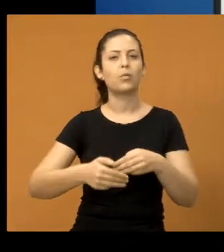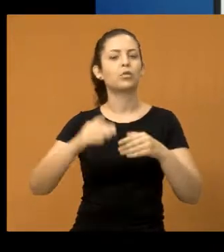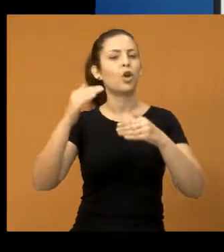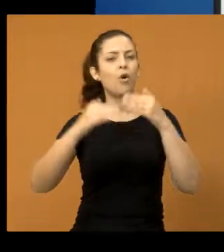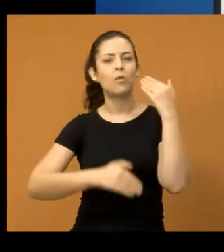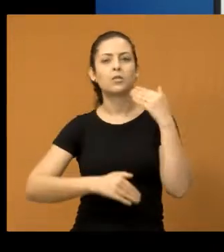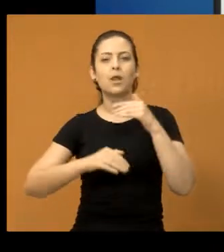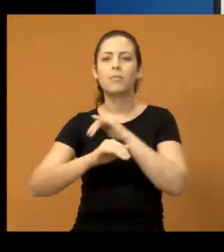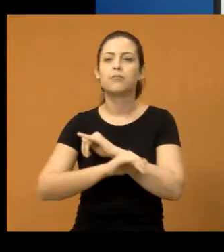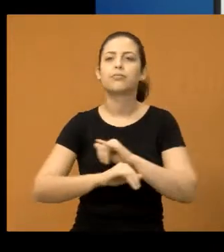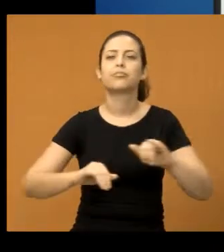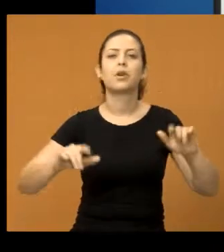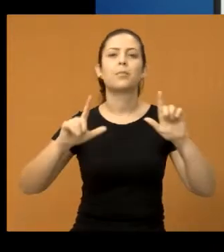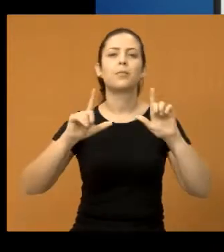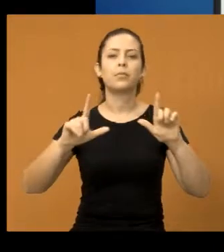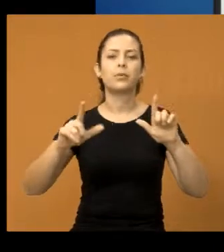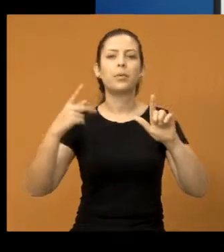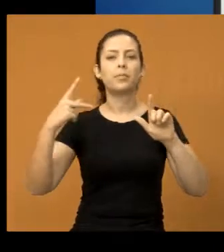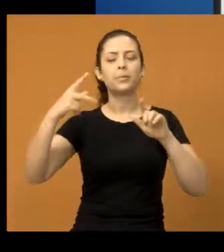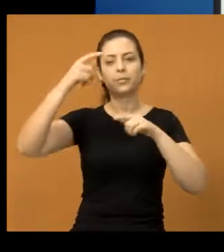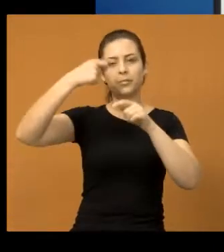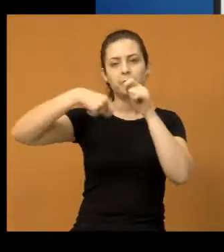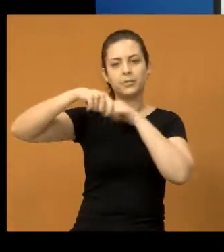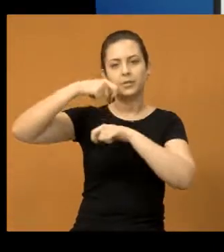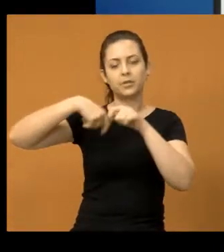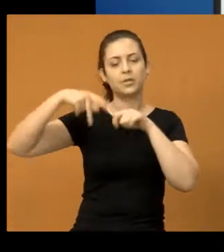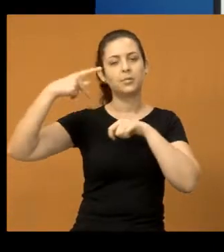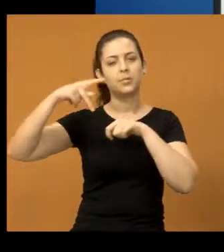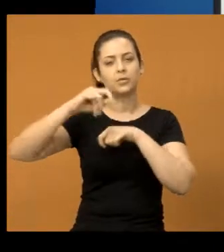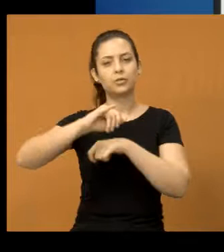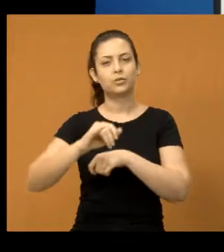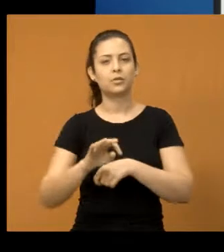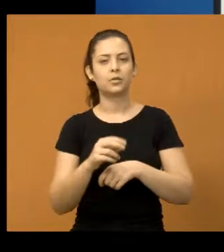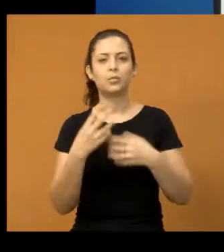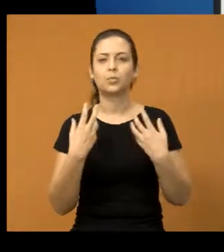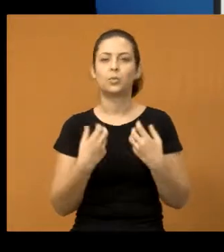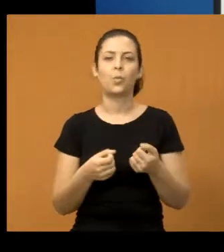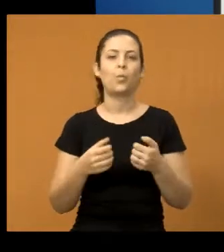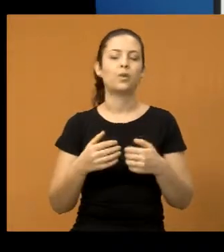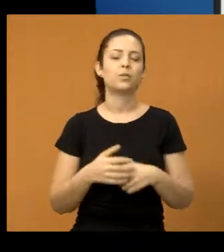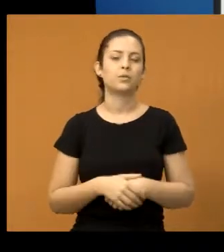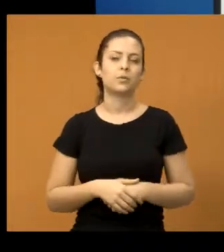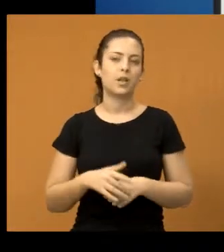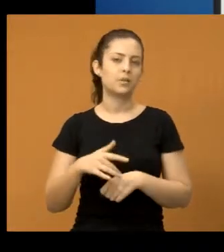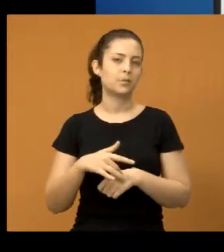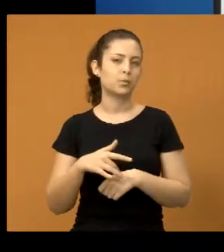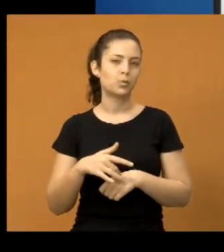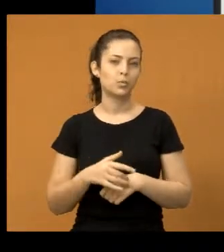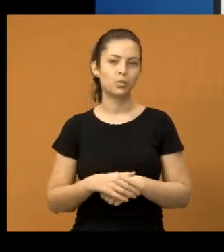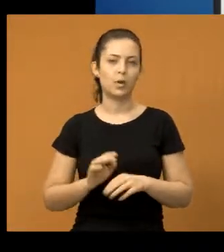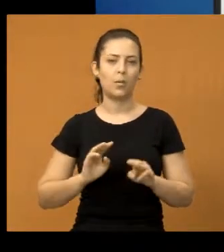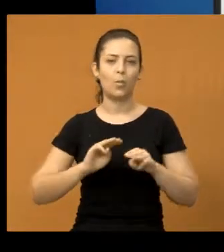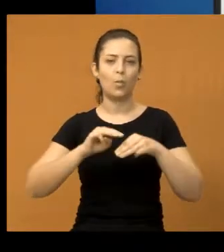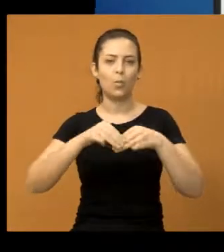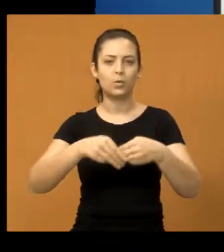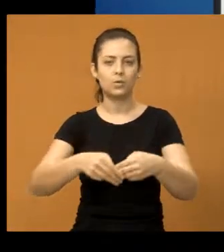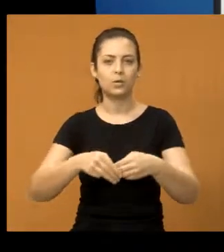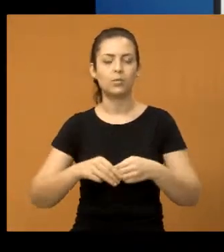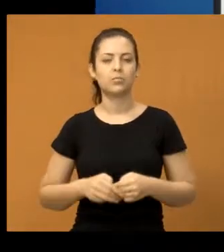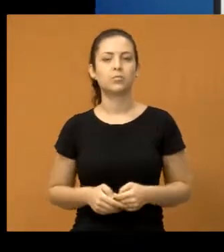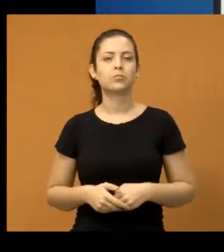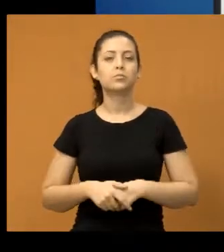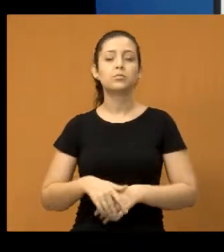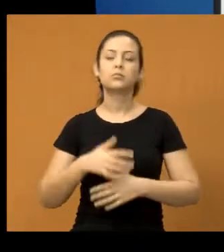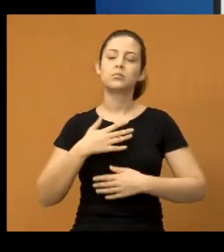enviando aí para o executivo, acredito que até para a JTU também, que não aceitamos esse absurdo. E a população do Jacareí pode ficar